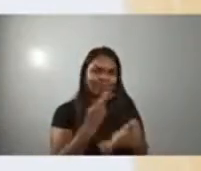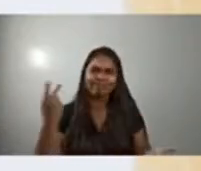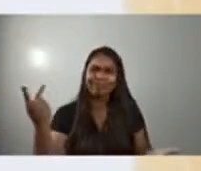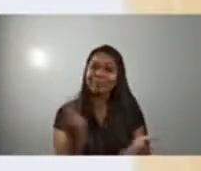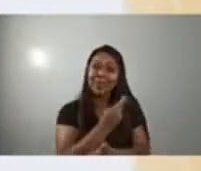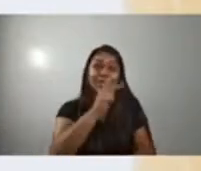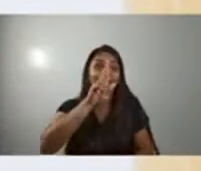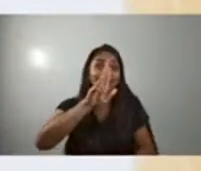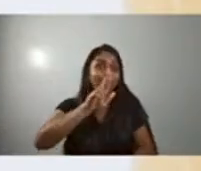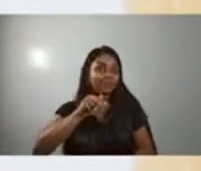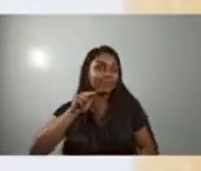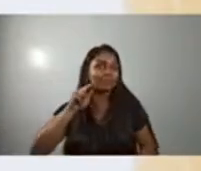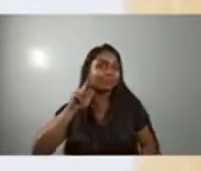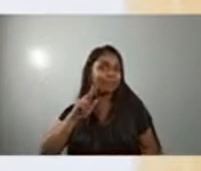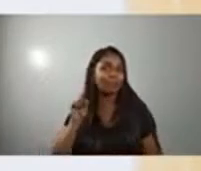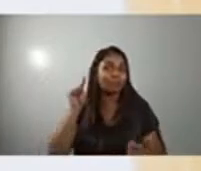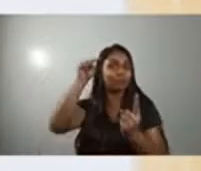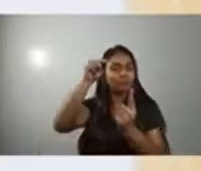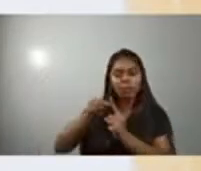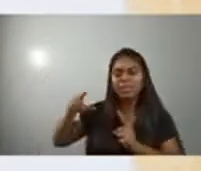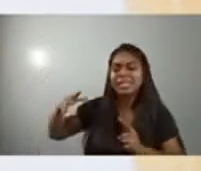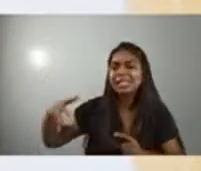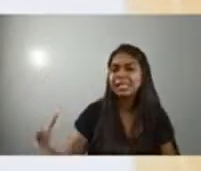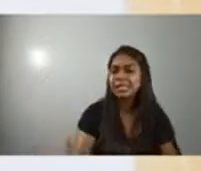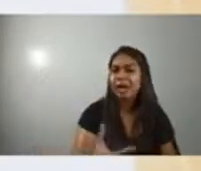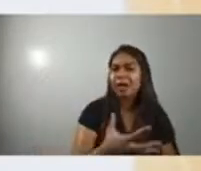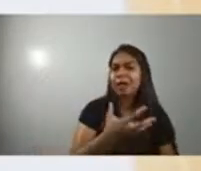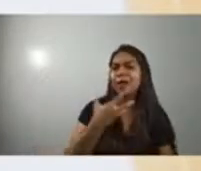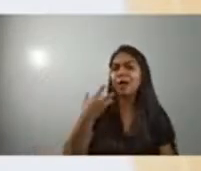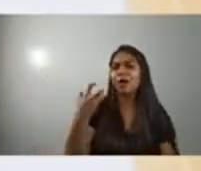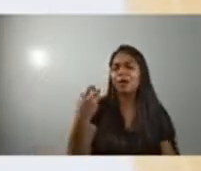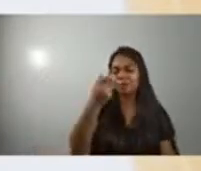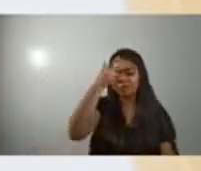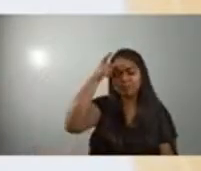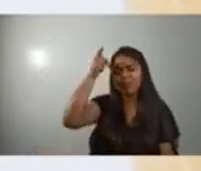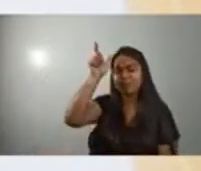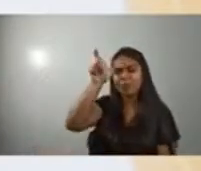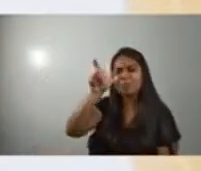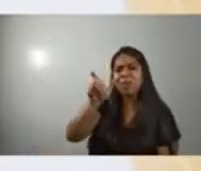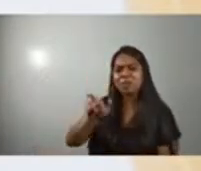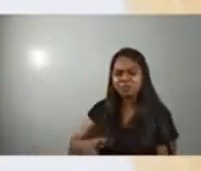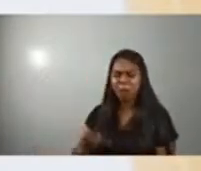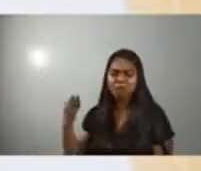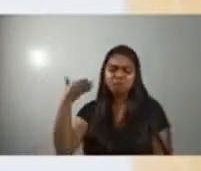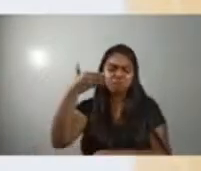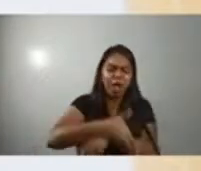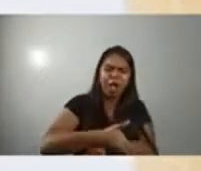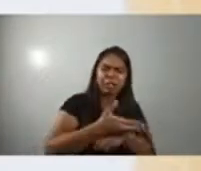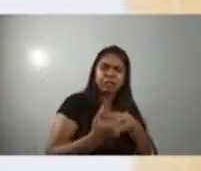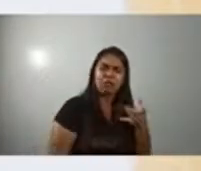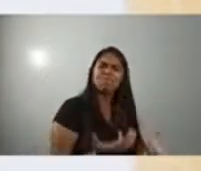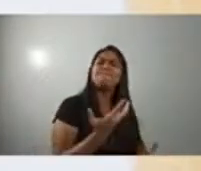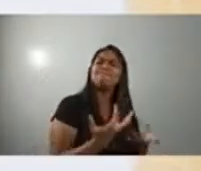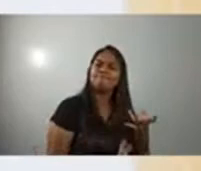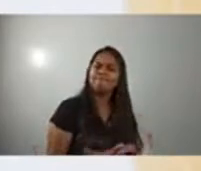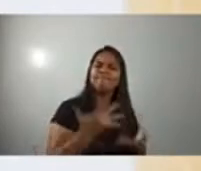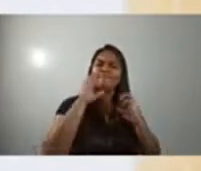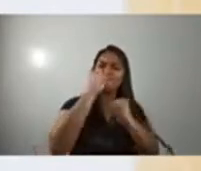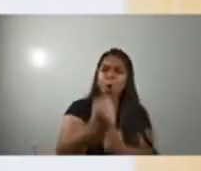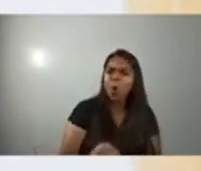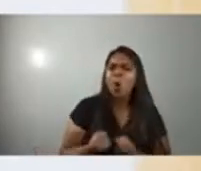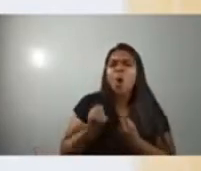Pra salvar o homem, entra até em fornalha É poderoso,